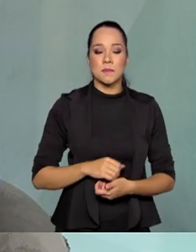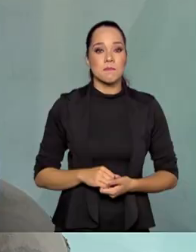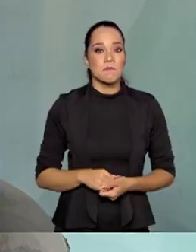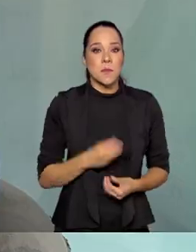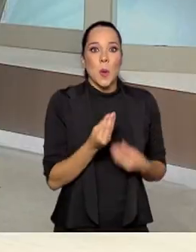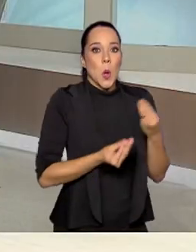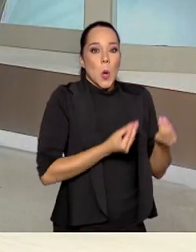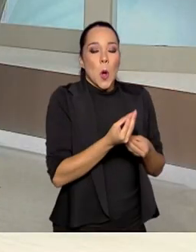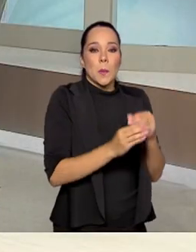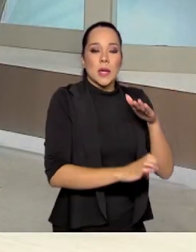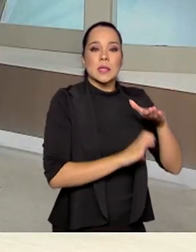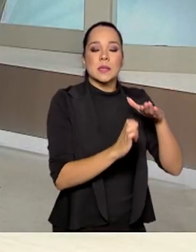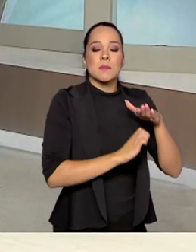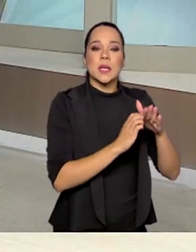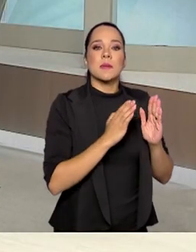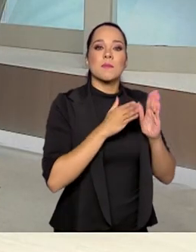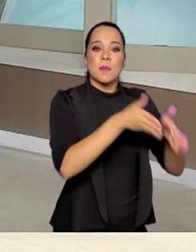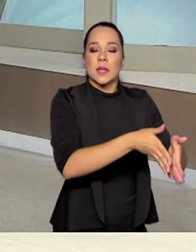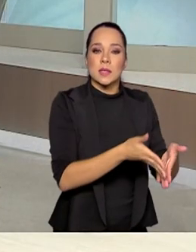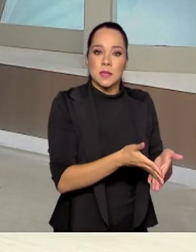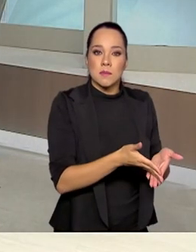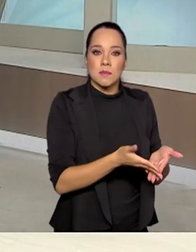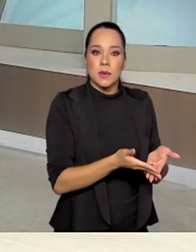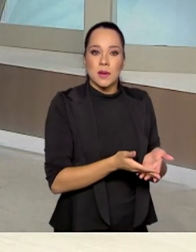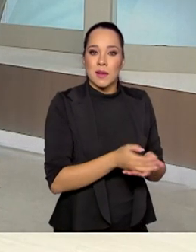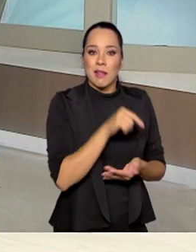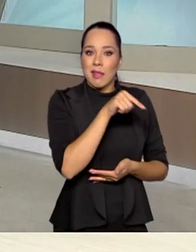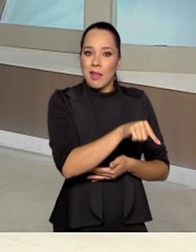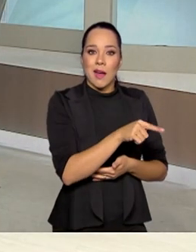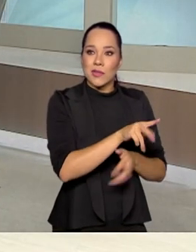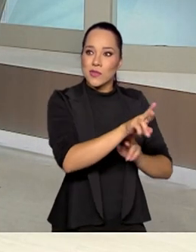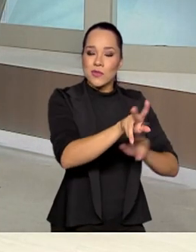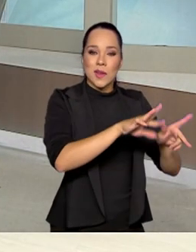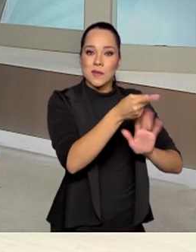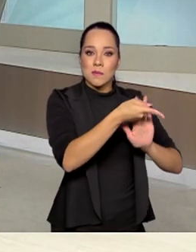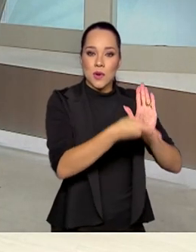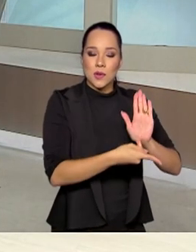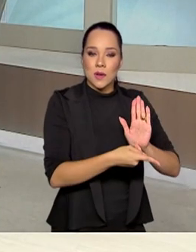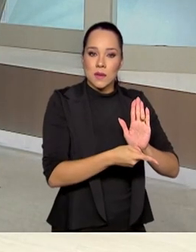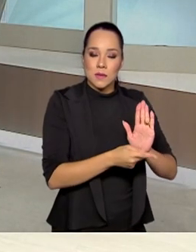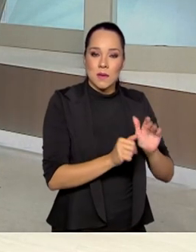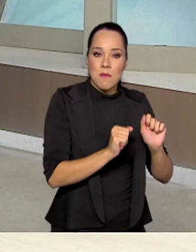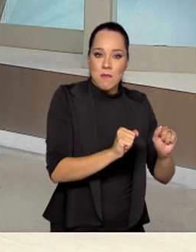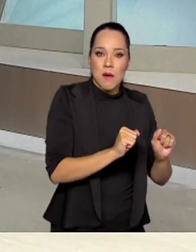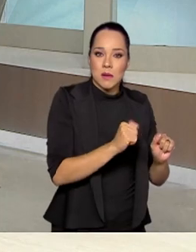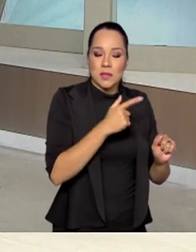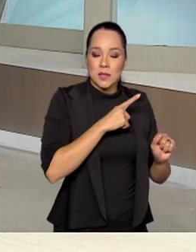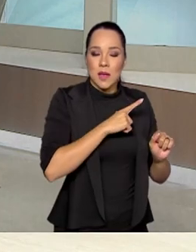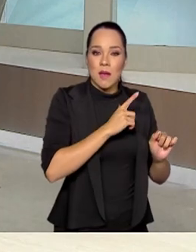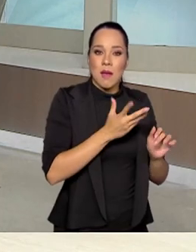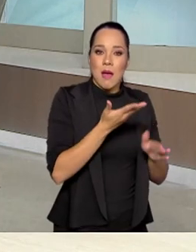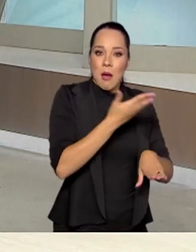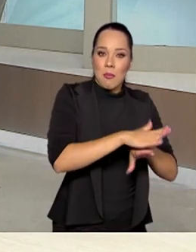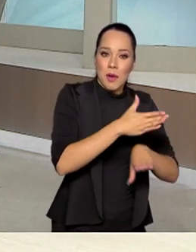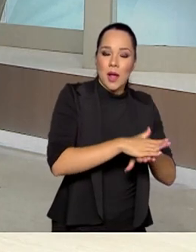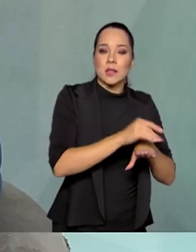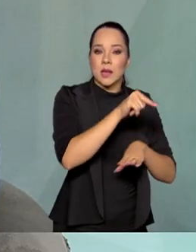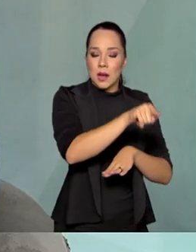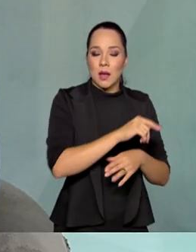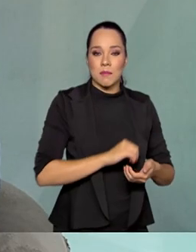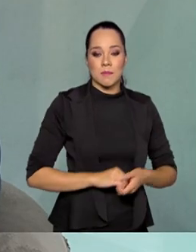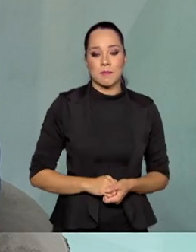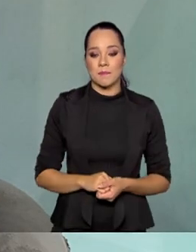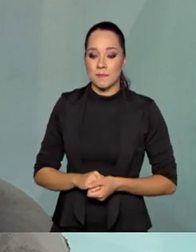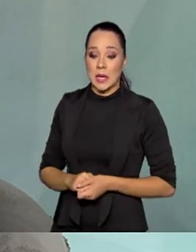como é que essas empresas vão participar ali dos diferentes projetos que possam vir a ser colocados em prática em Alcântara?